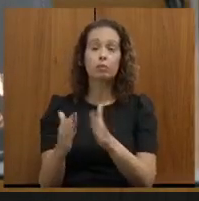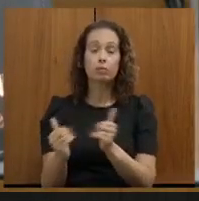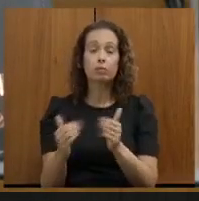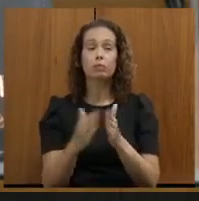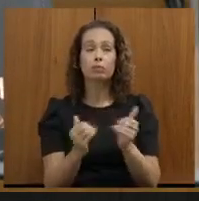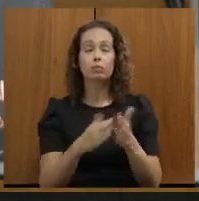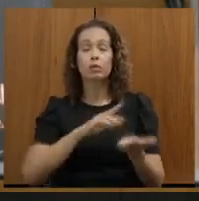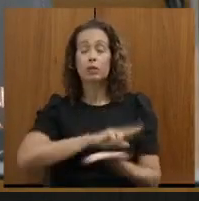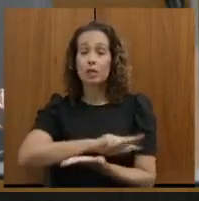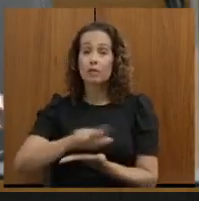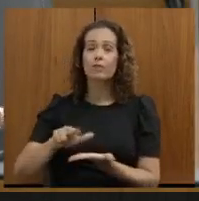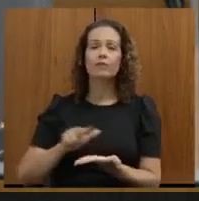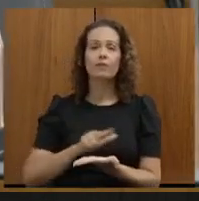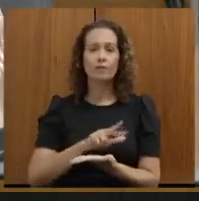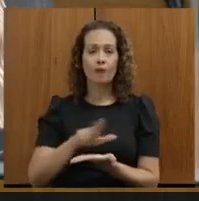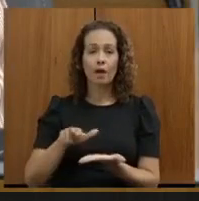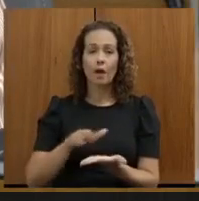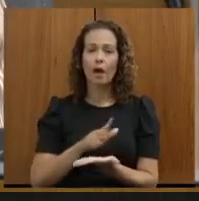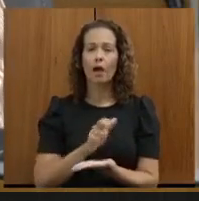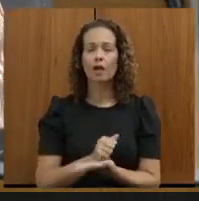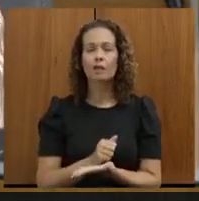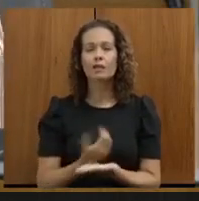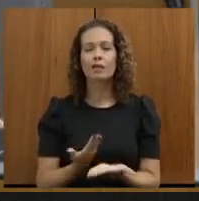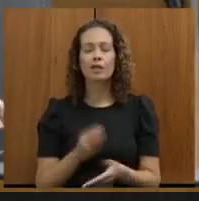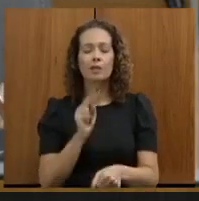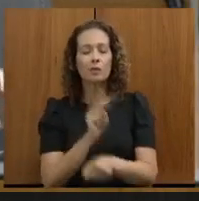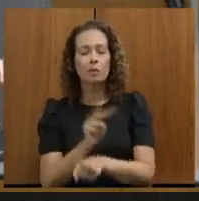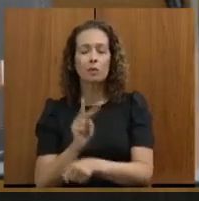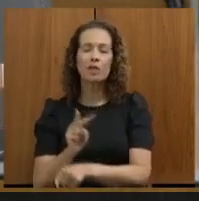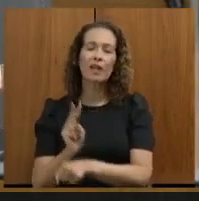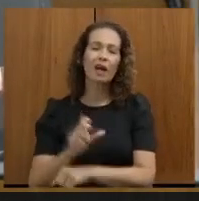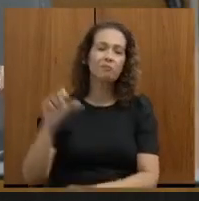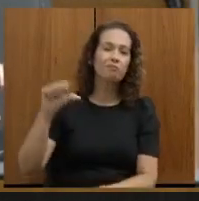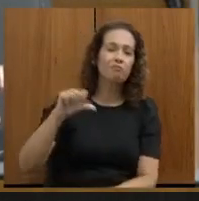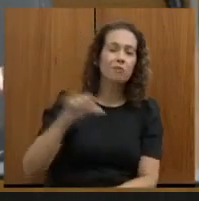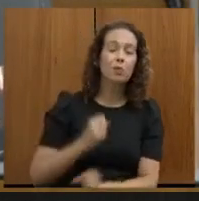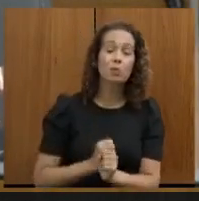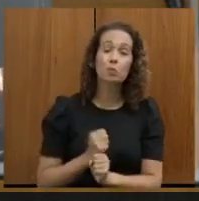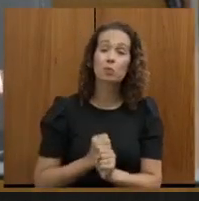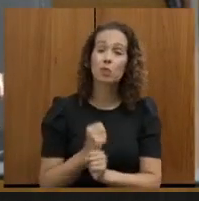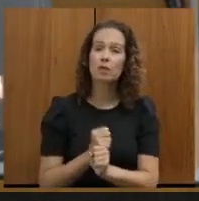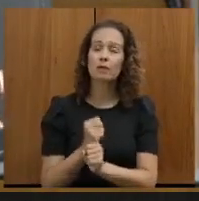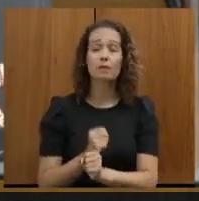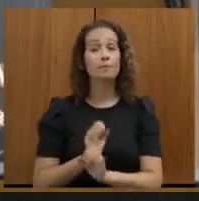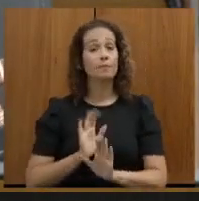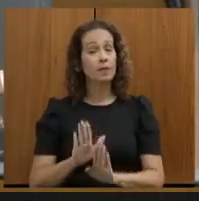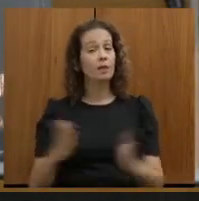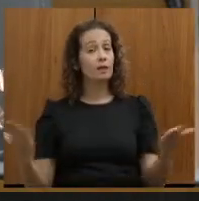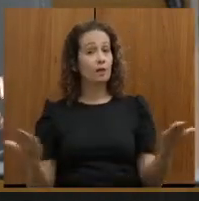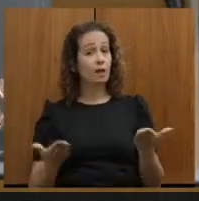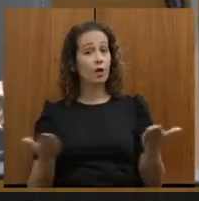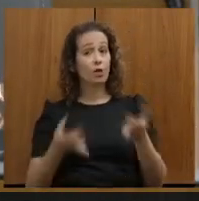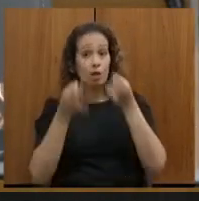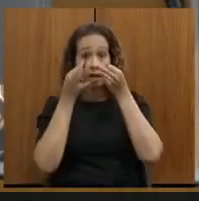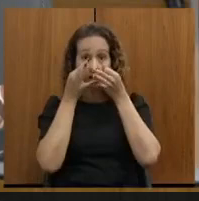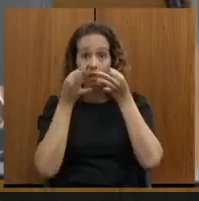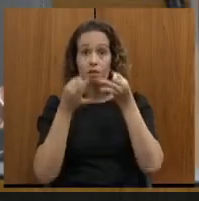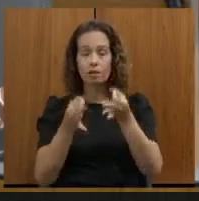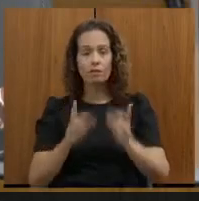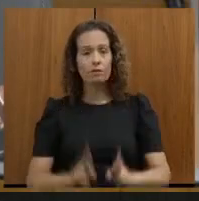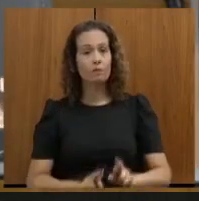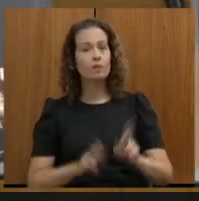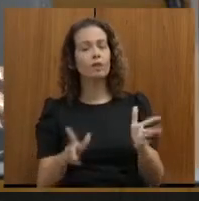muito, muito mal cuidada mesmo por anos e anos. Então, agora, com esse olhar da